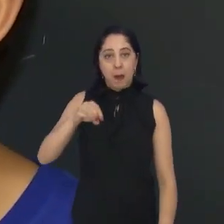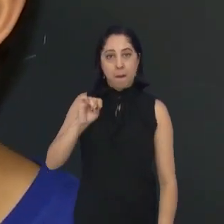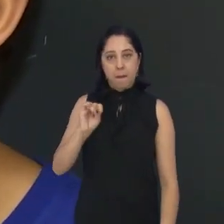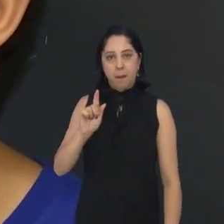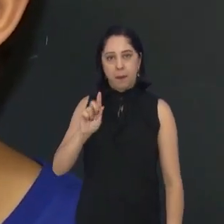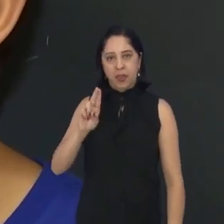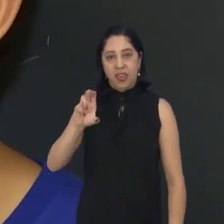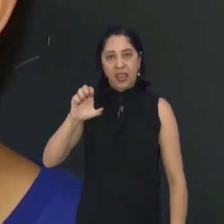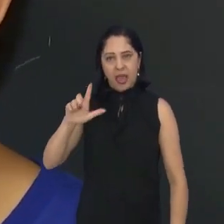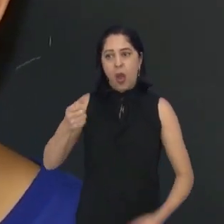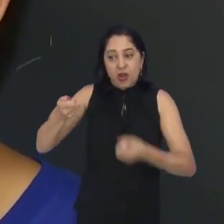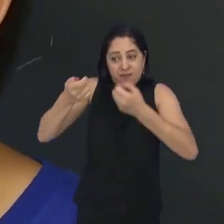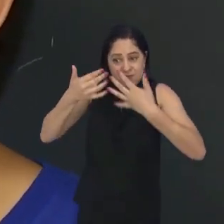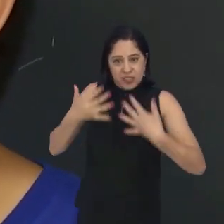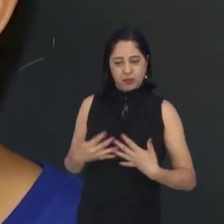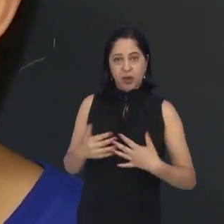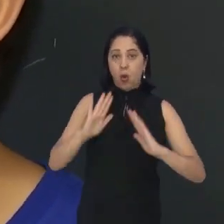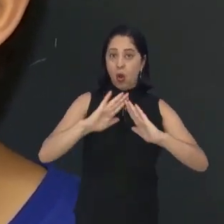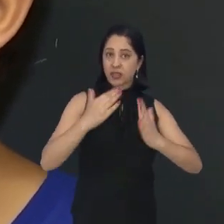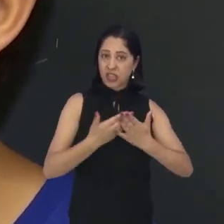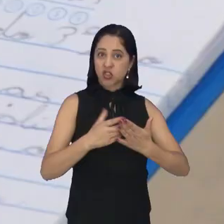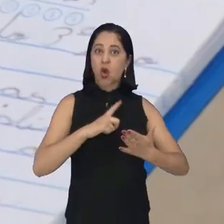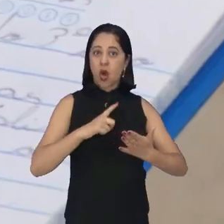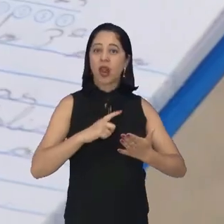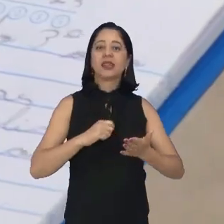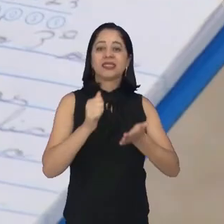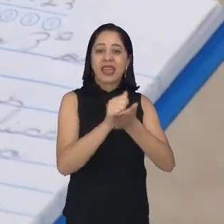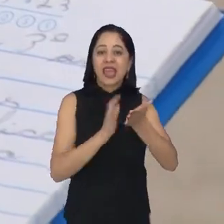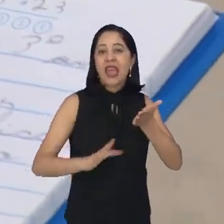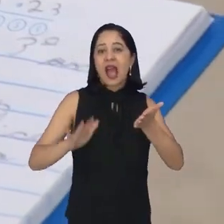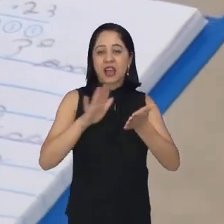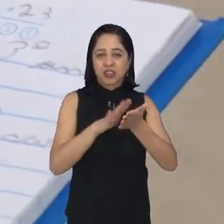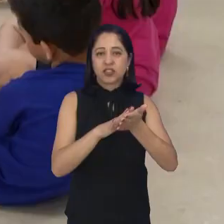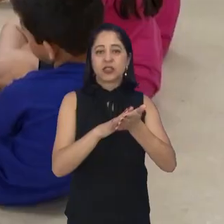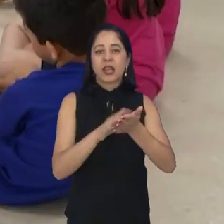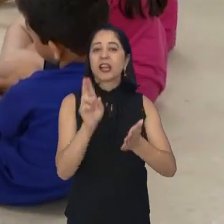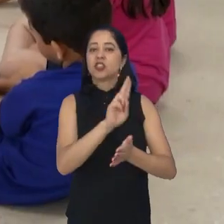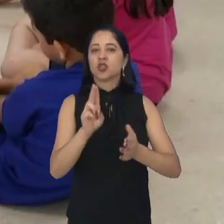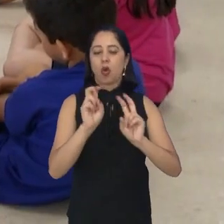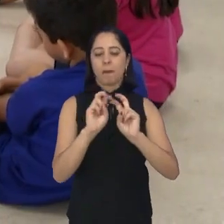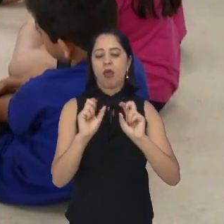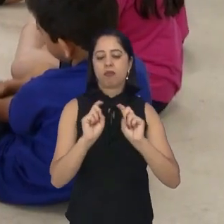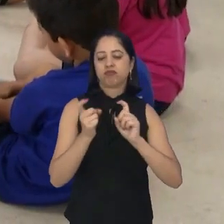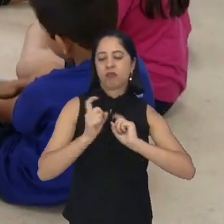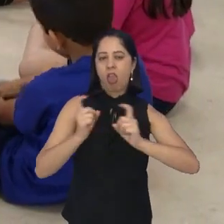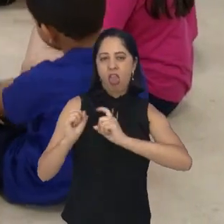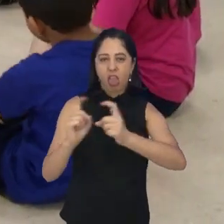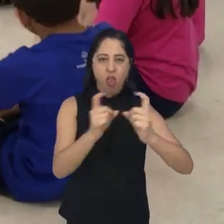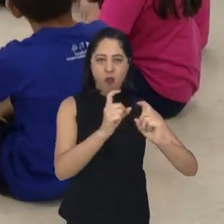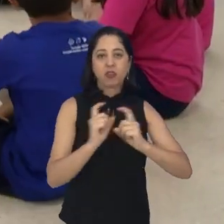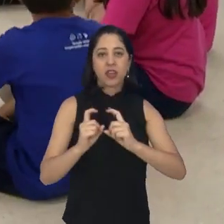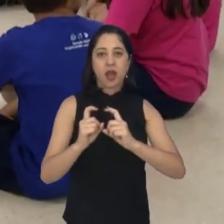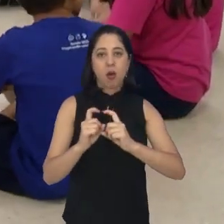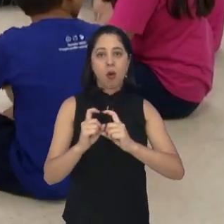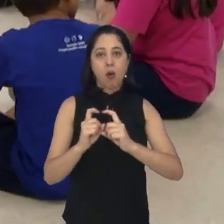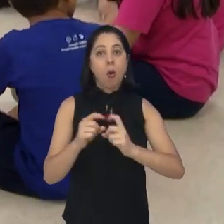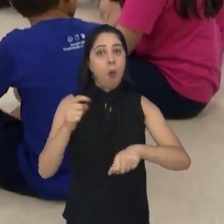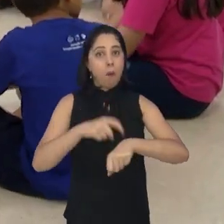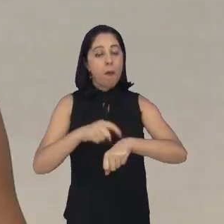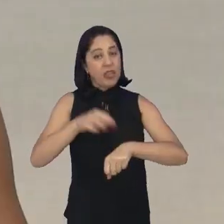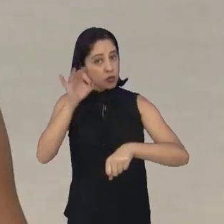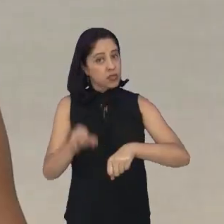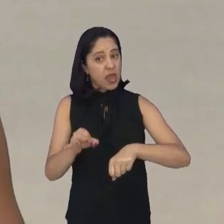exemplo, me contou que na escola existe uma atividade chamada Assembleia, um momento da semana em que os alunos, junto com a